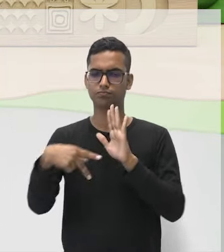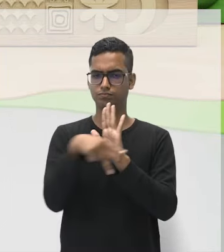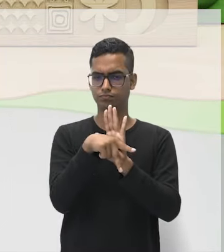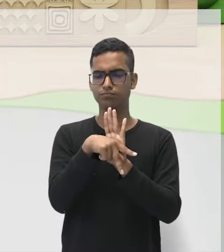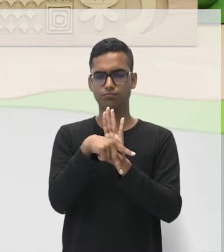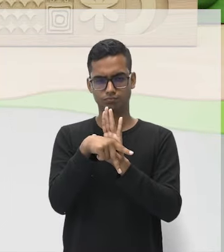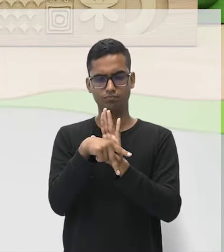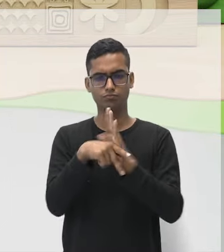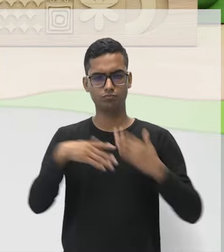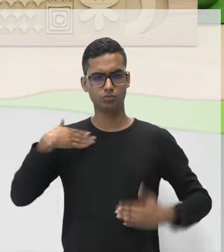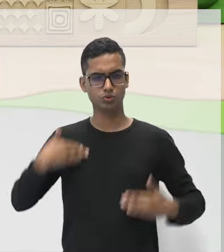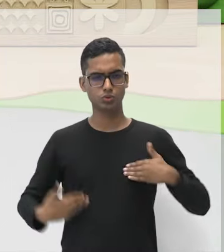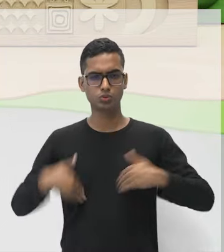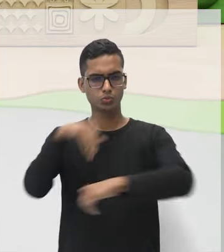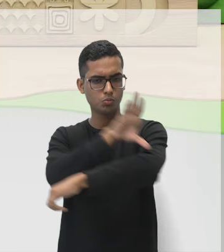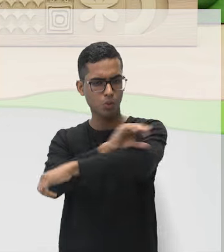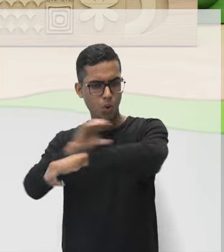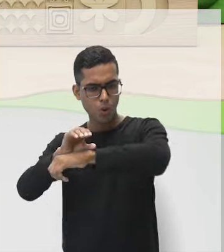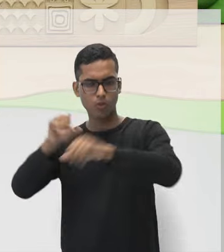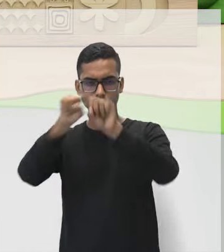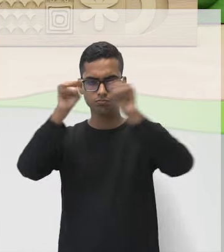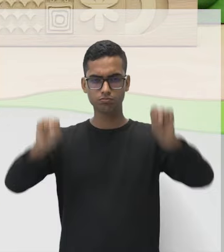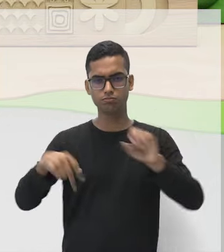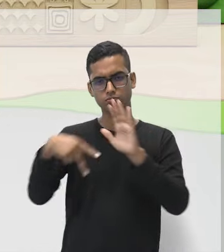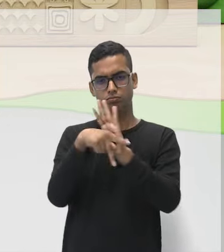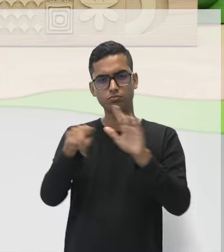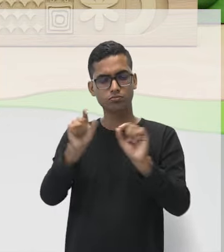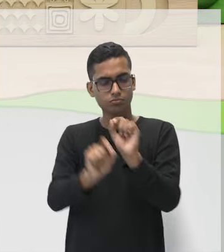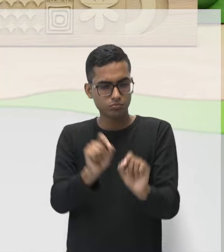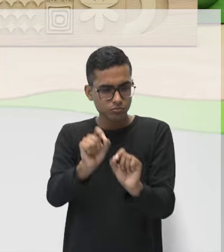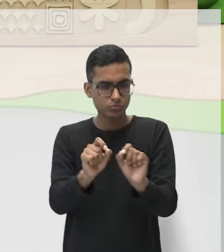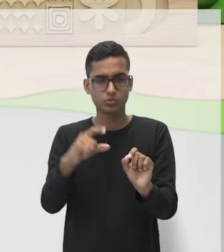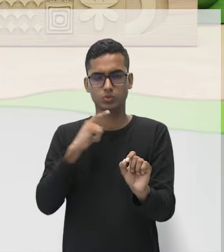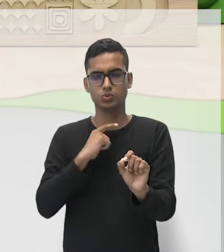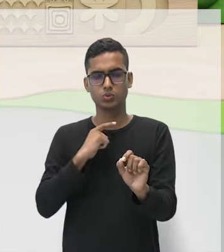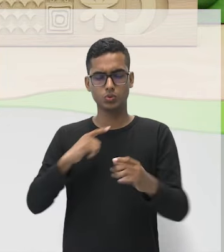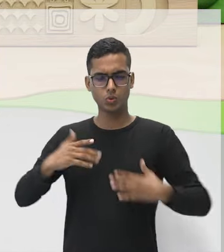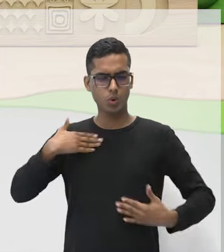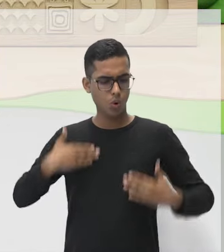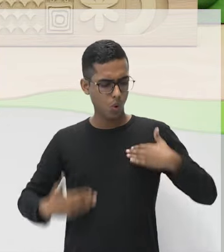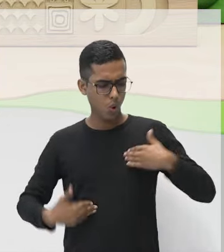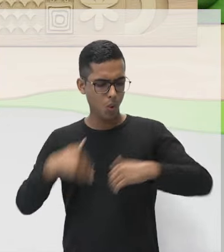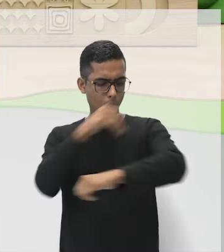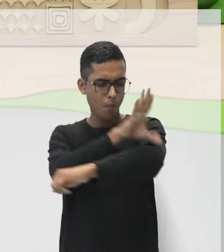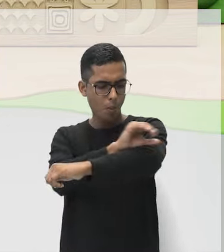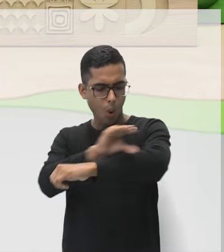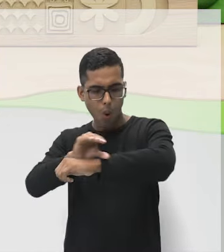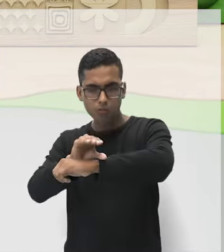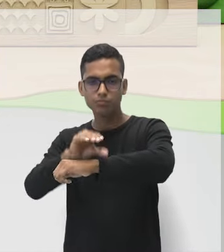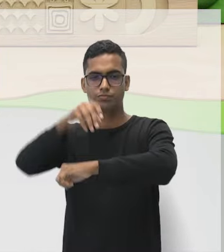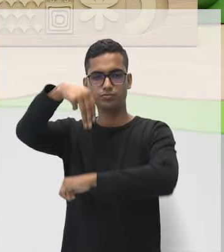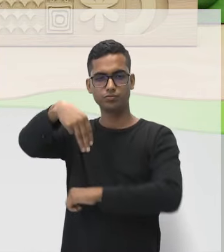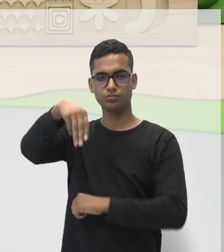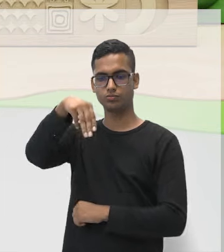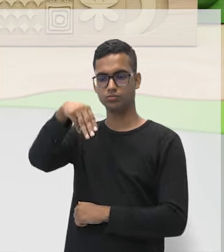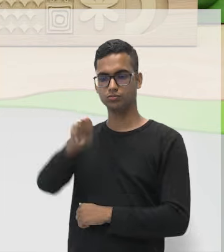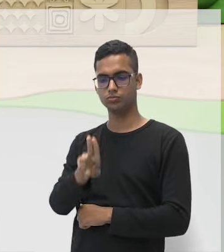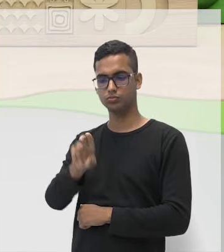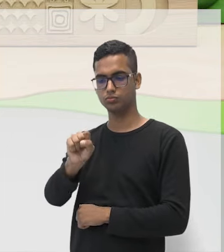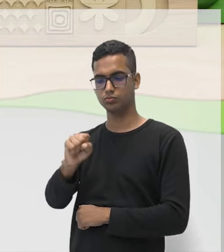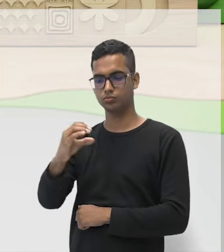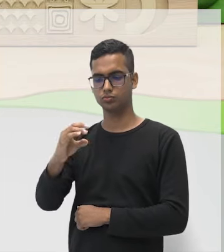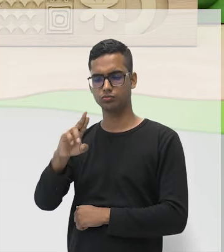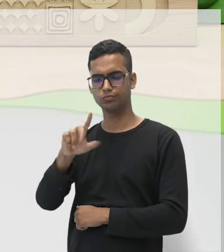Descobriremos como os músculos, essas máquinas incríveis, trabalham em conjunto